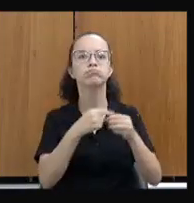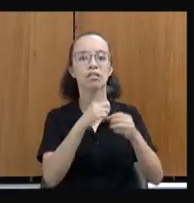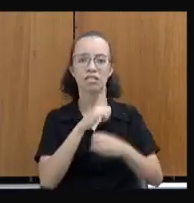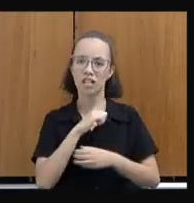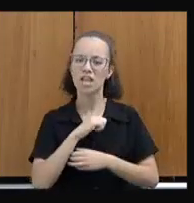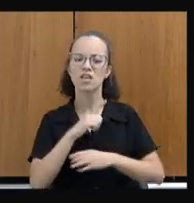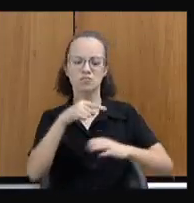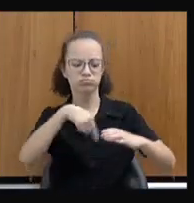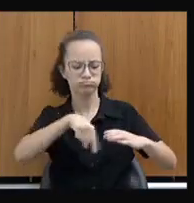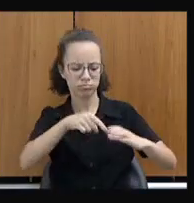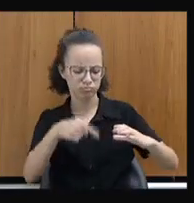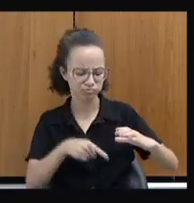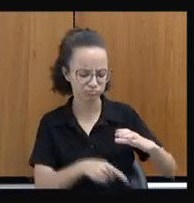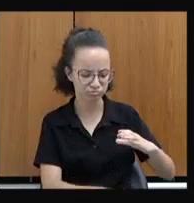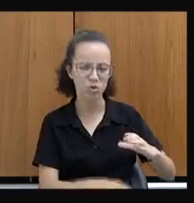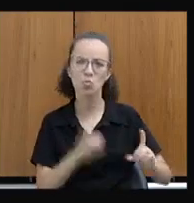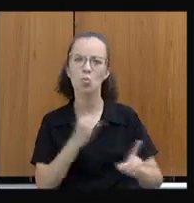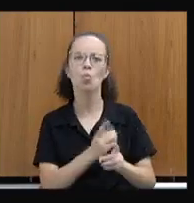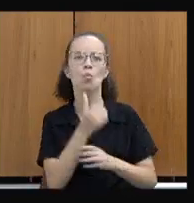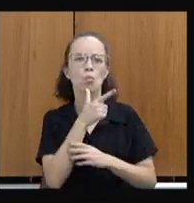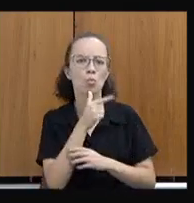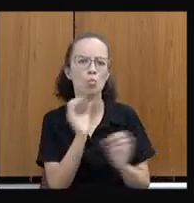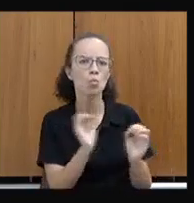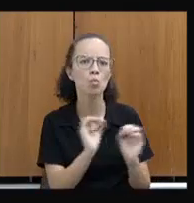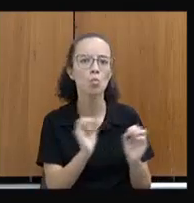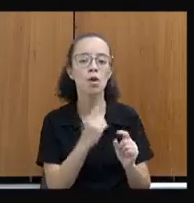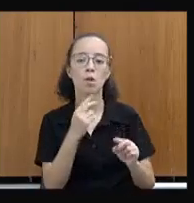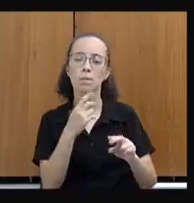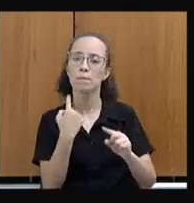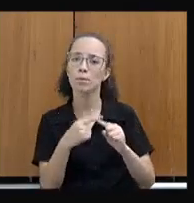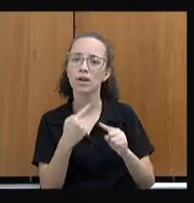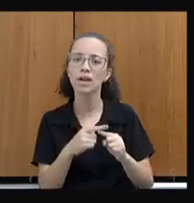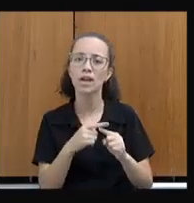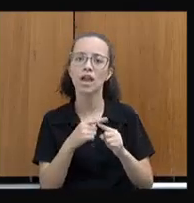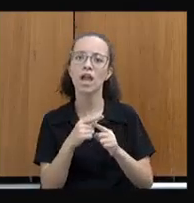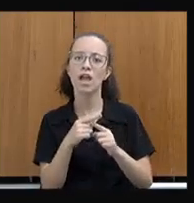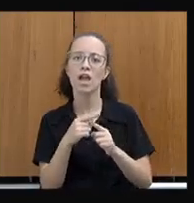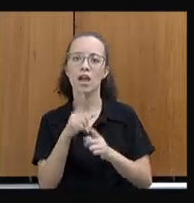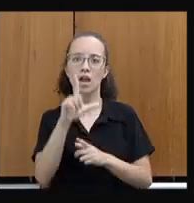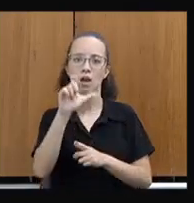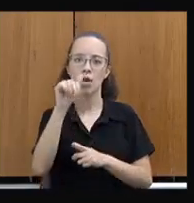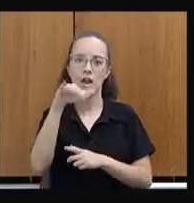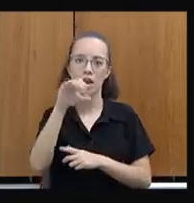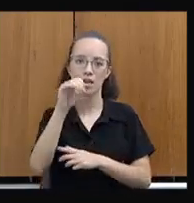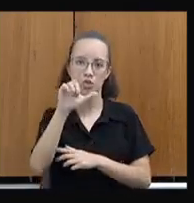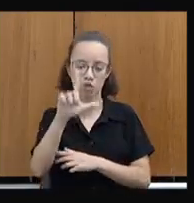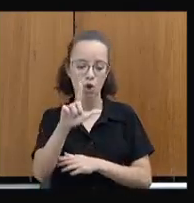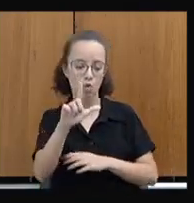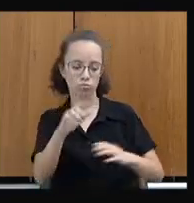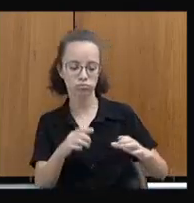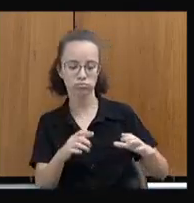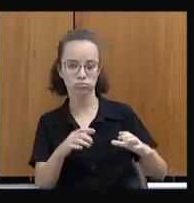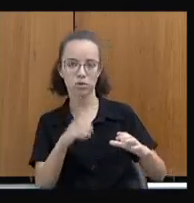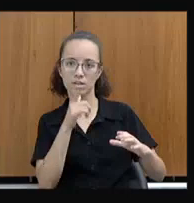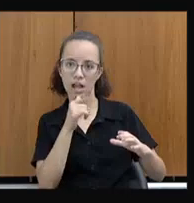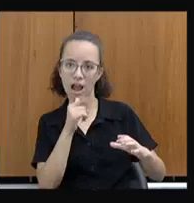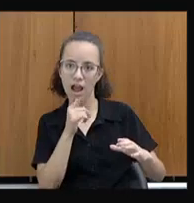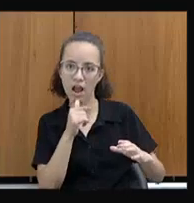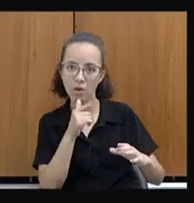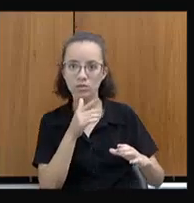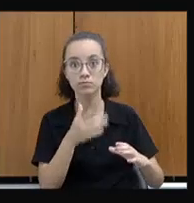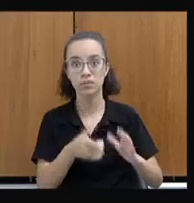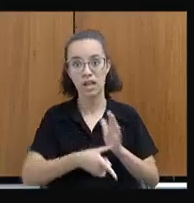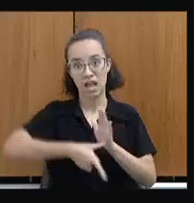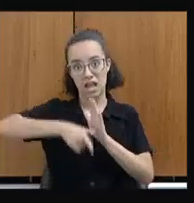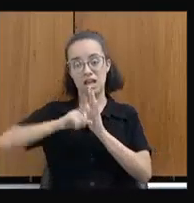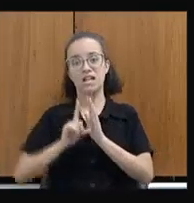poços e não dá nada de água, porque o lençol artesiano está cada vez mais profundo. Antigamente, abriu um poço por 50 metros,